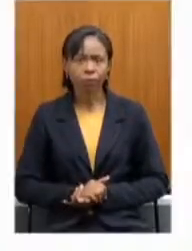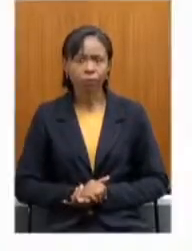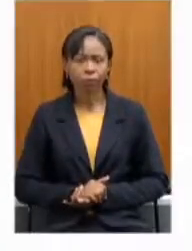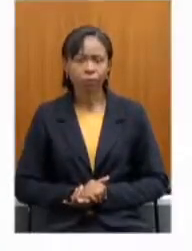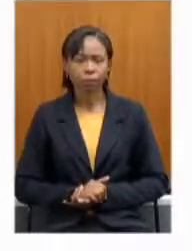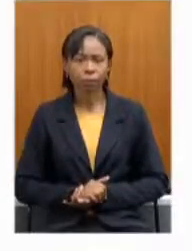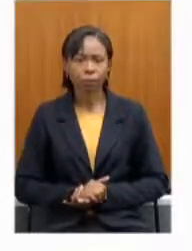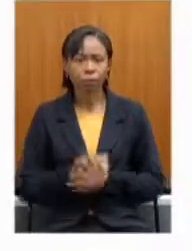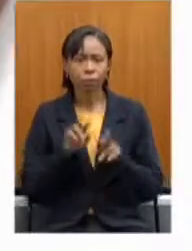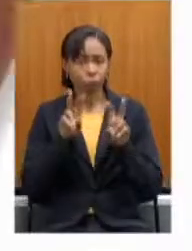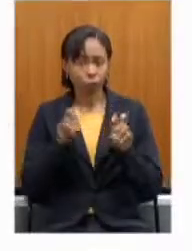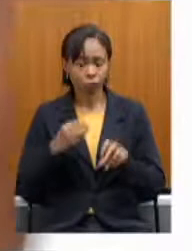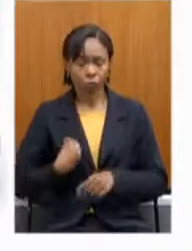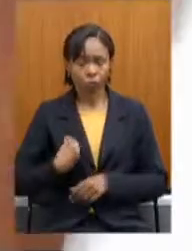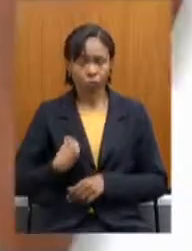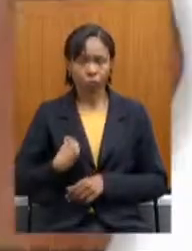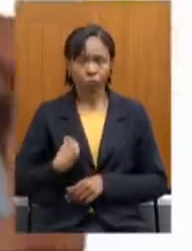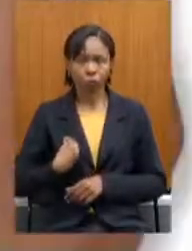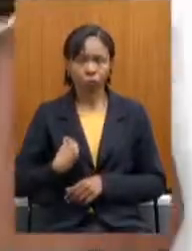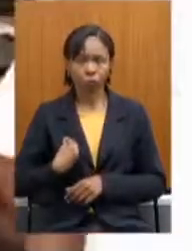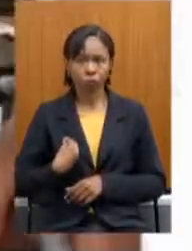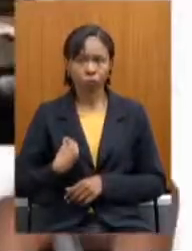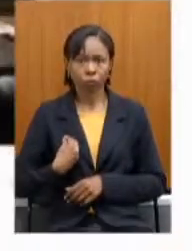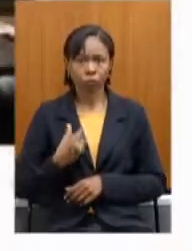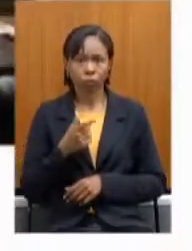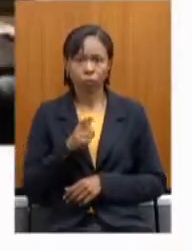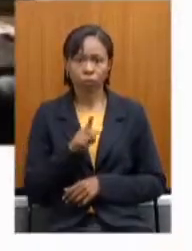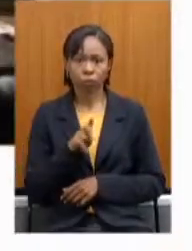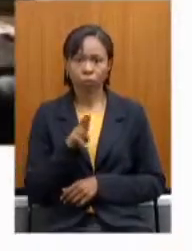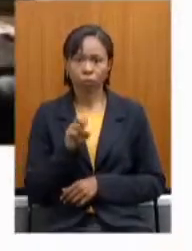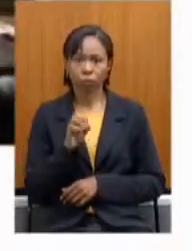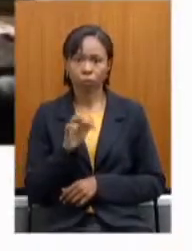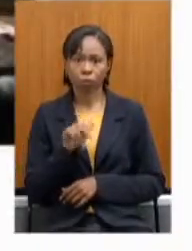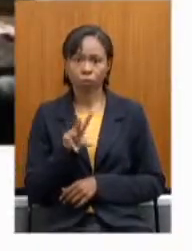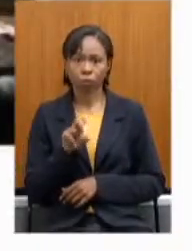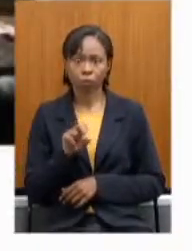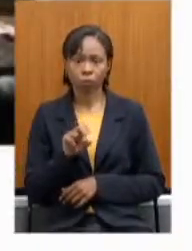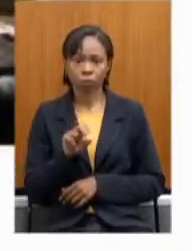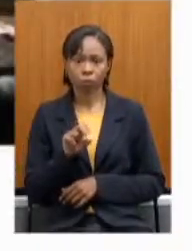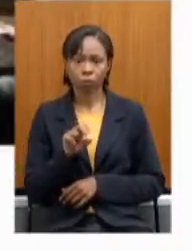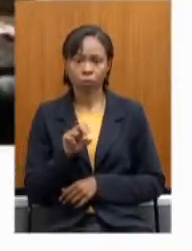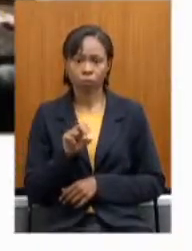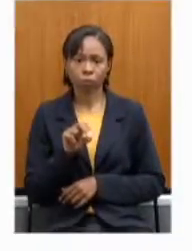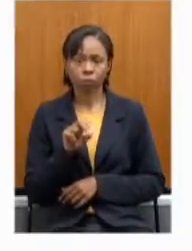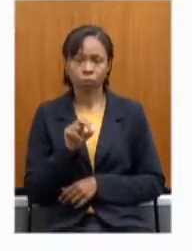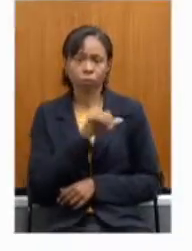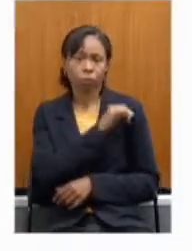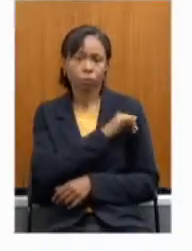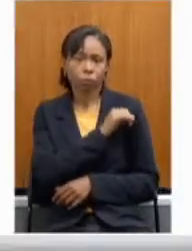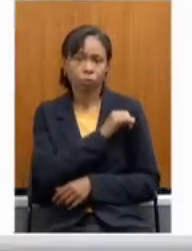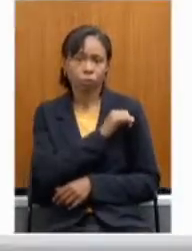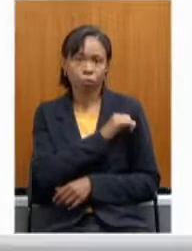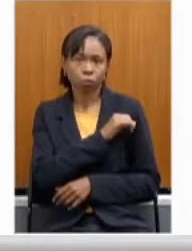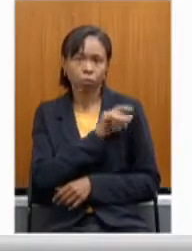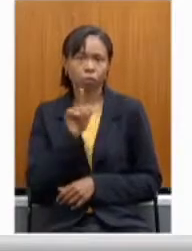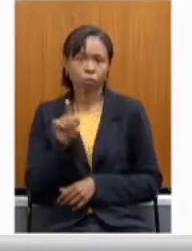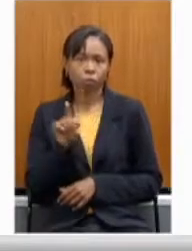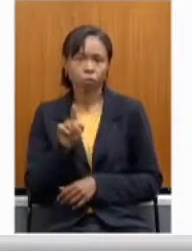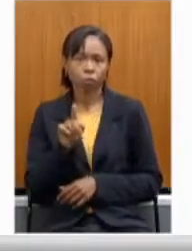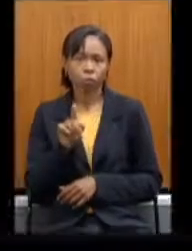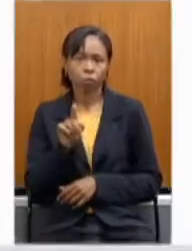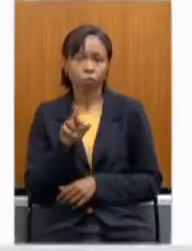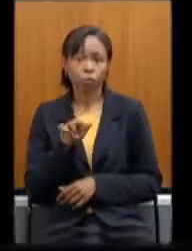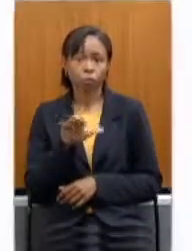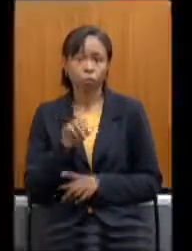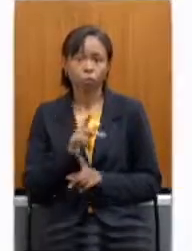Sobre a participação Do senhor Gustavo Barbosa Aqui no Rio de Janeiro O que ele fez Enquanto presidente Do Rio Previdência Foi que ele permitiu